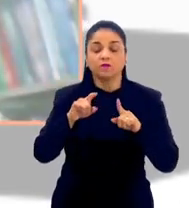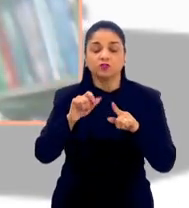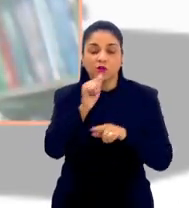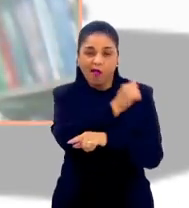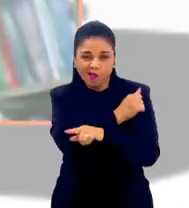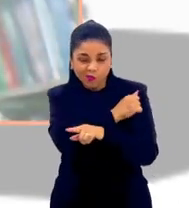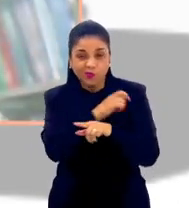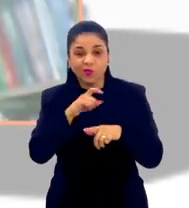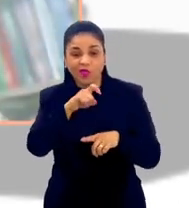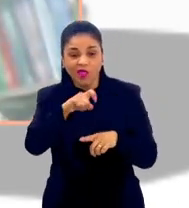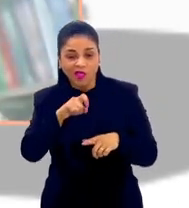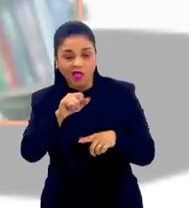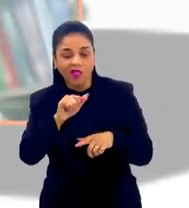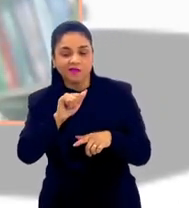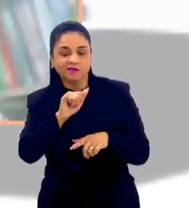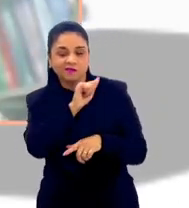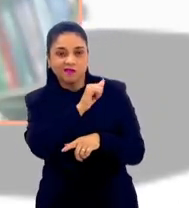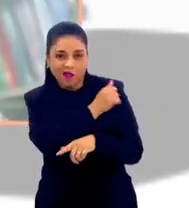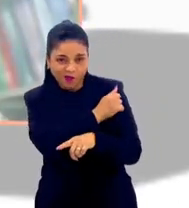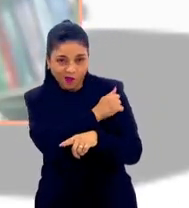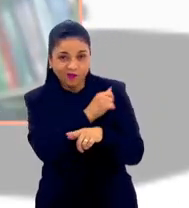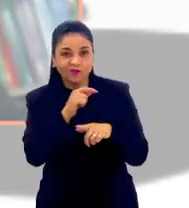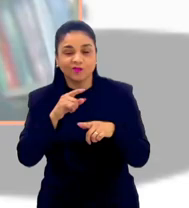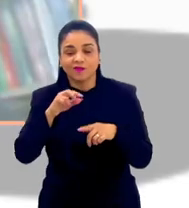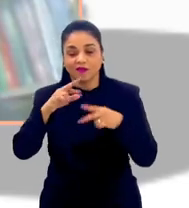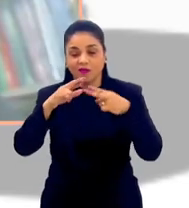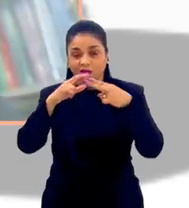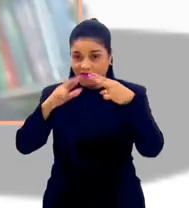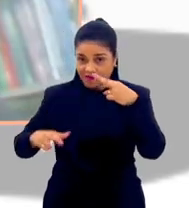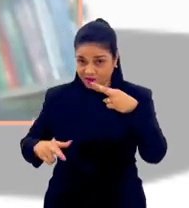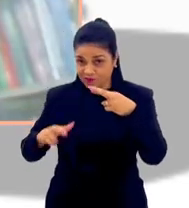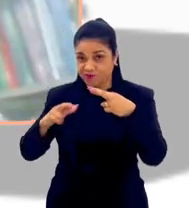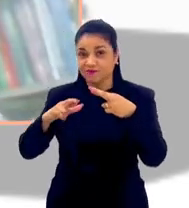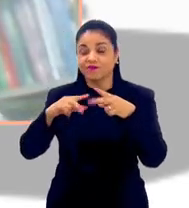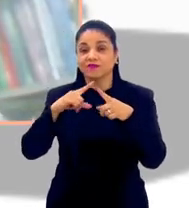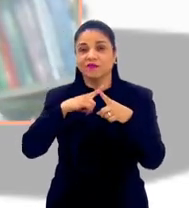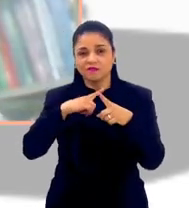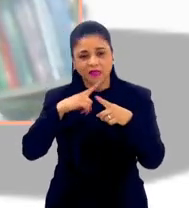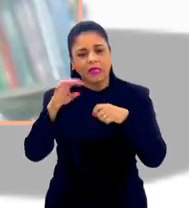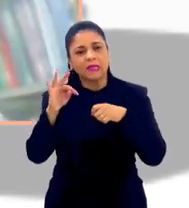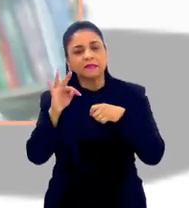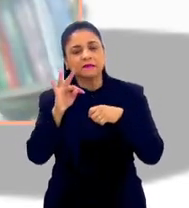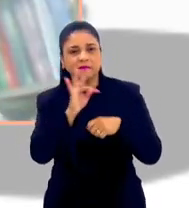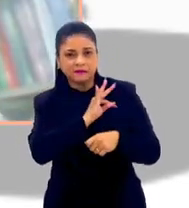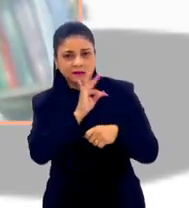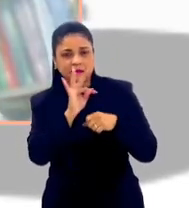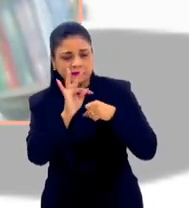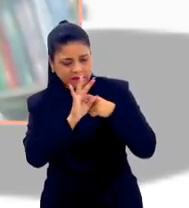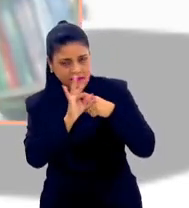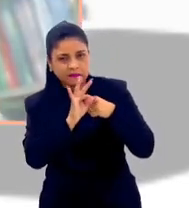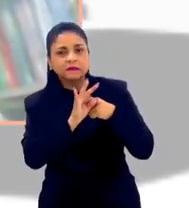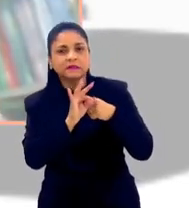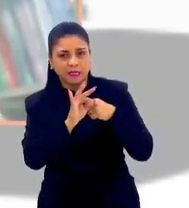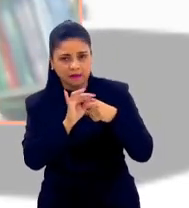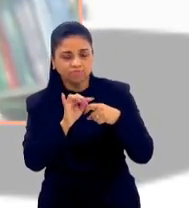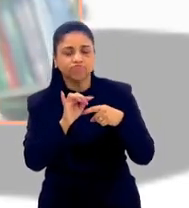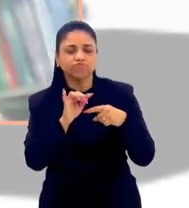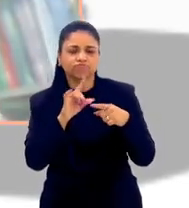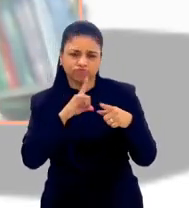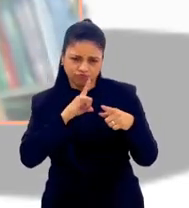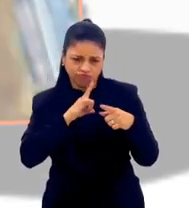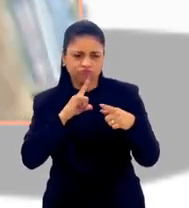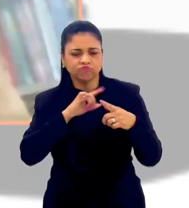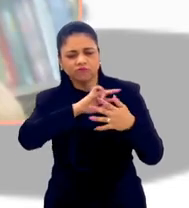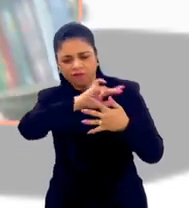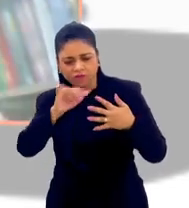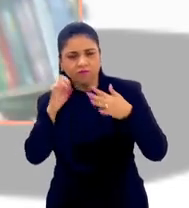-aluna da UFRJ, do COPEAD. A gente tem técnica, sim, e a gente sabe que muitas empresas